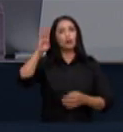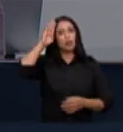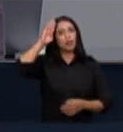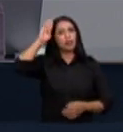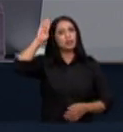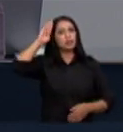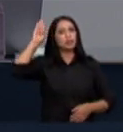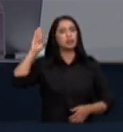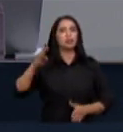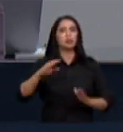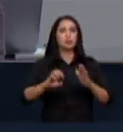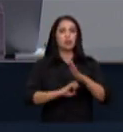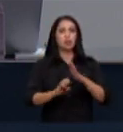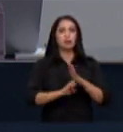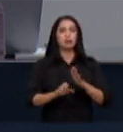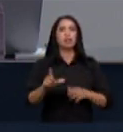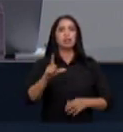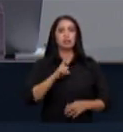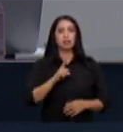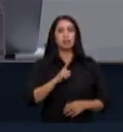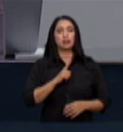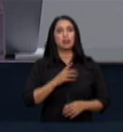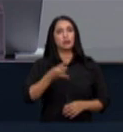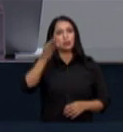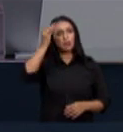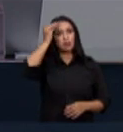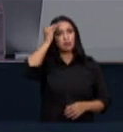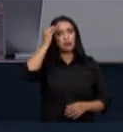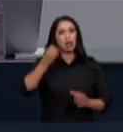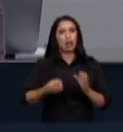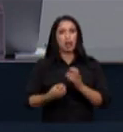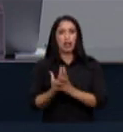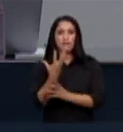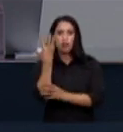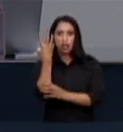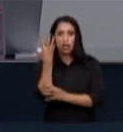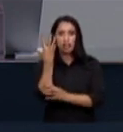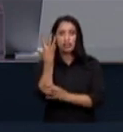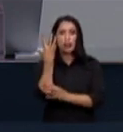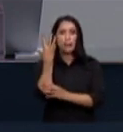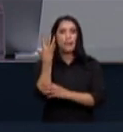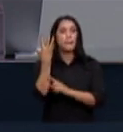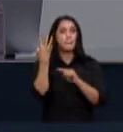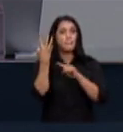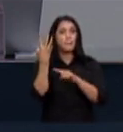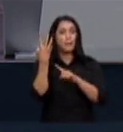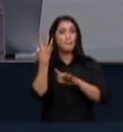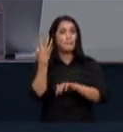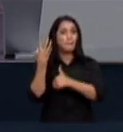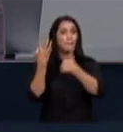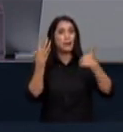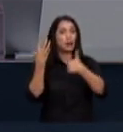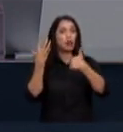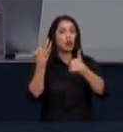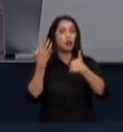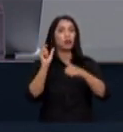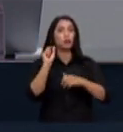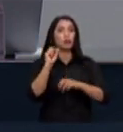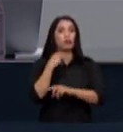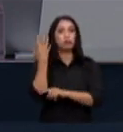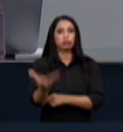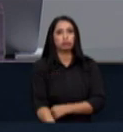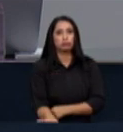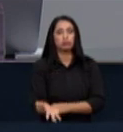tem a posição de que a floresta de pé vale mais do que derrubada o fundo clima